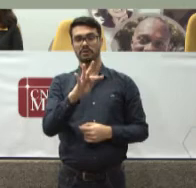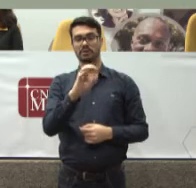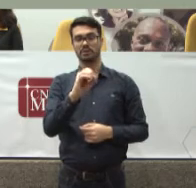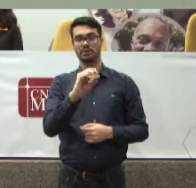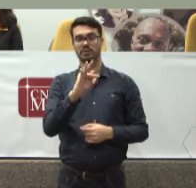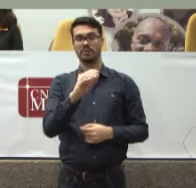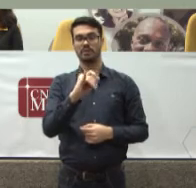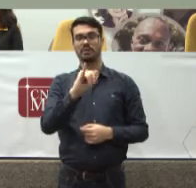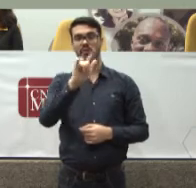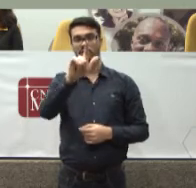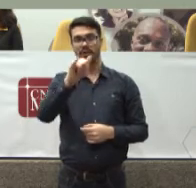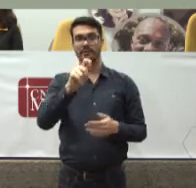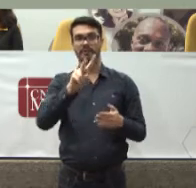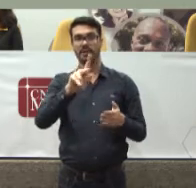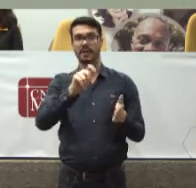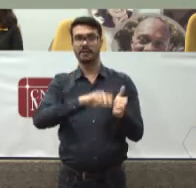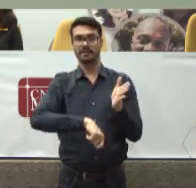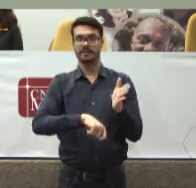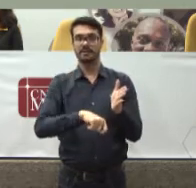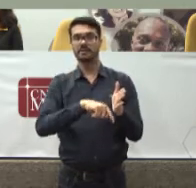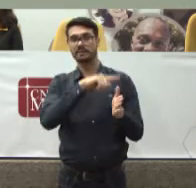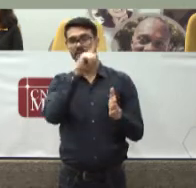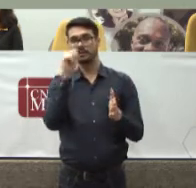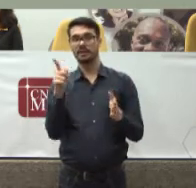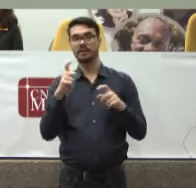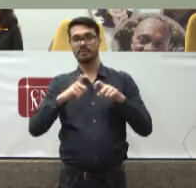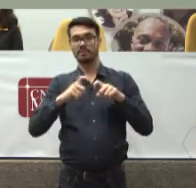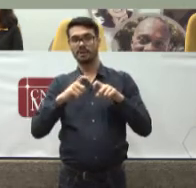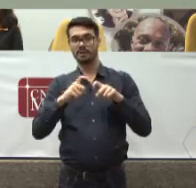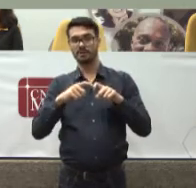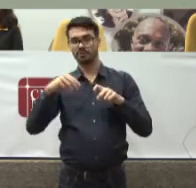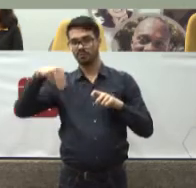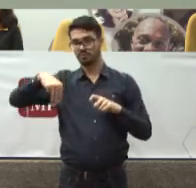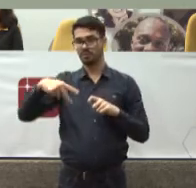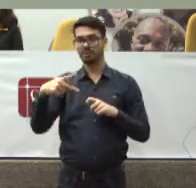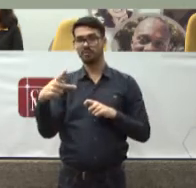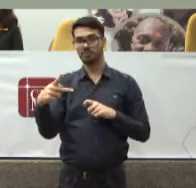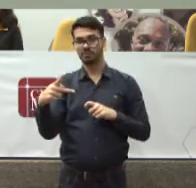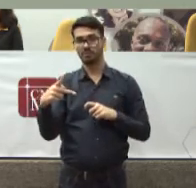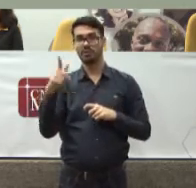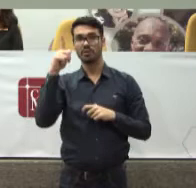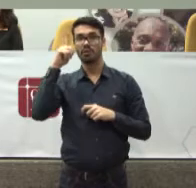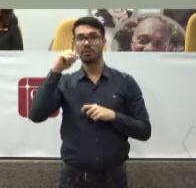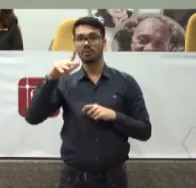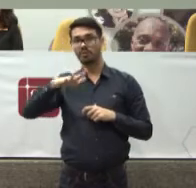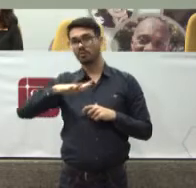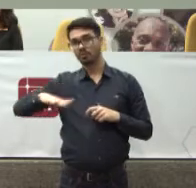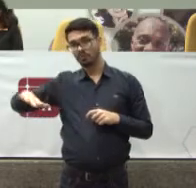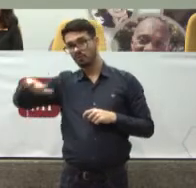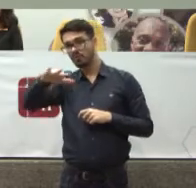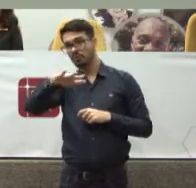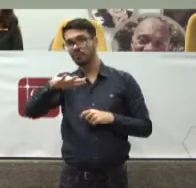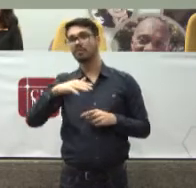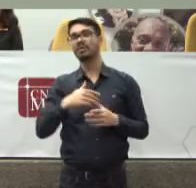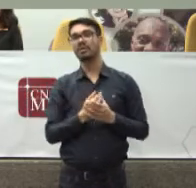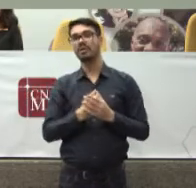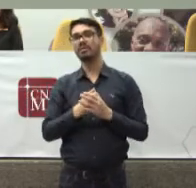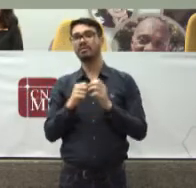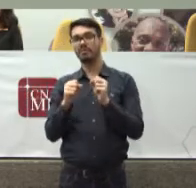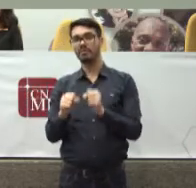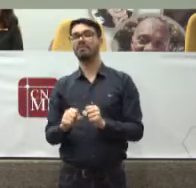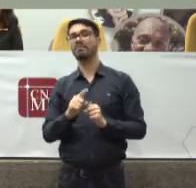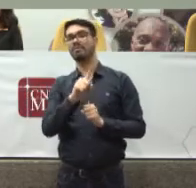República Aos quadros Médicos Do Ministério Público Para que os Quadros Médicos Do Ministério Público Possam